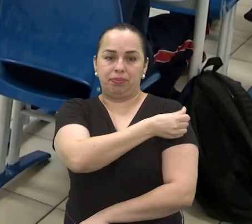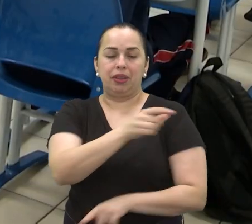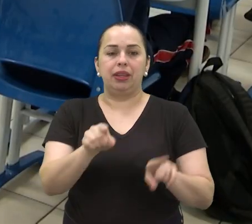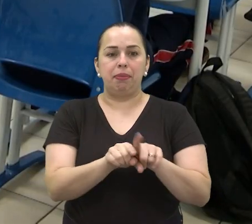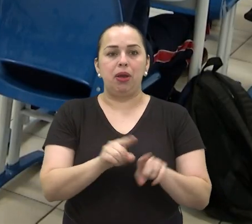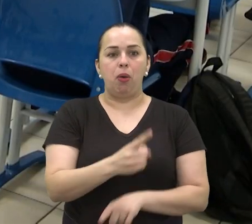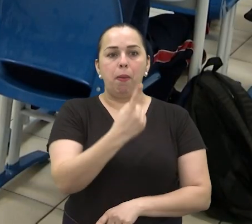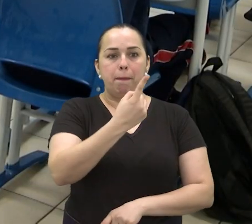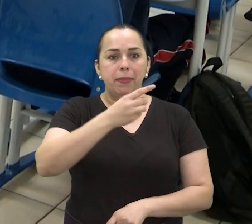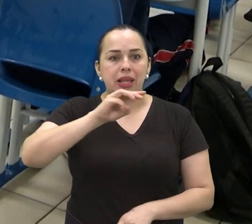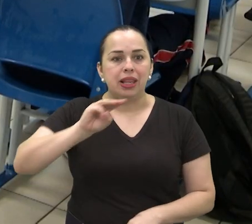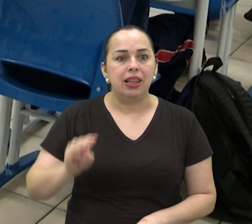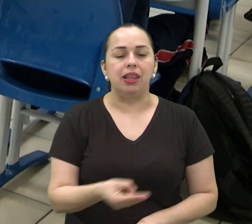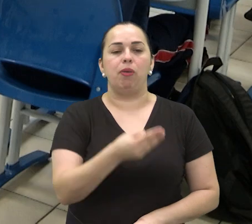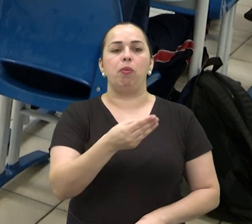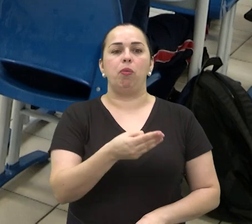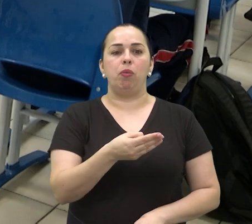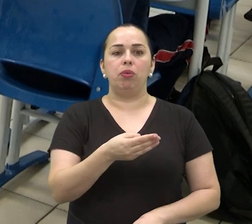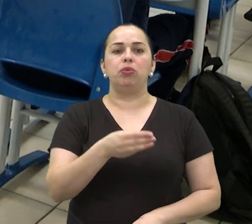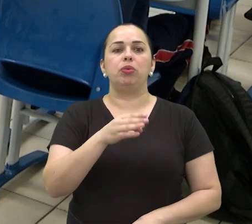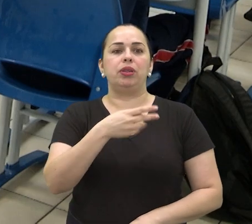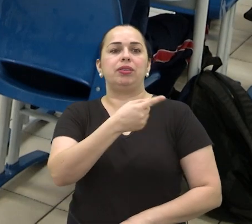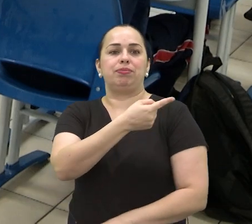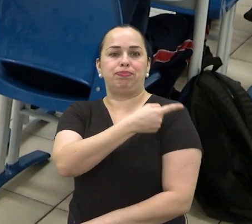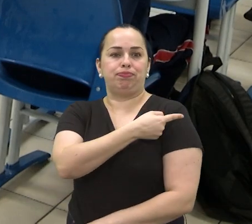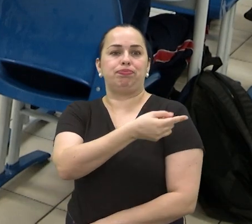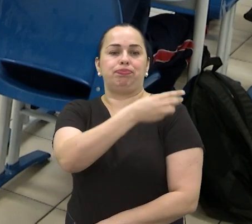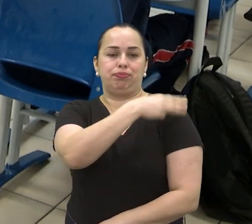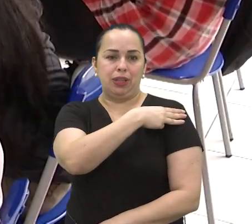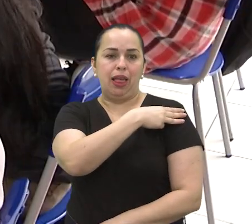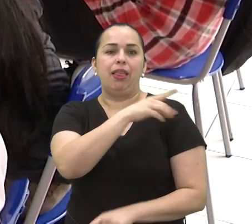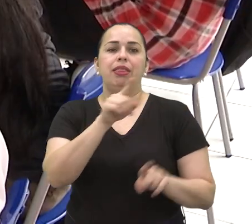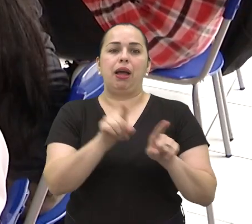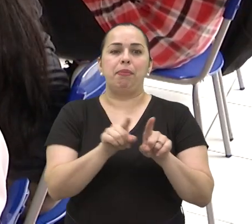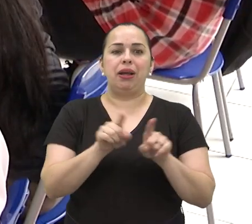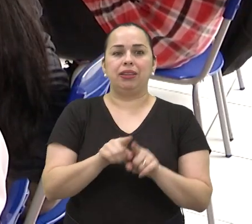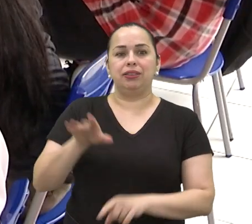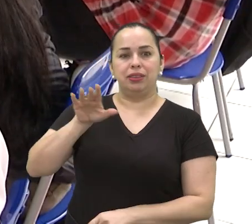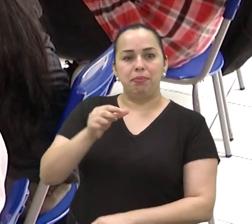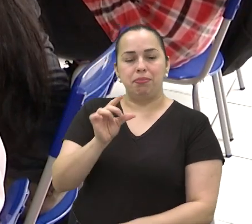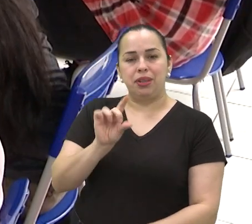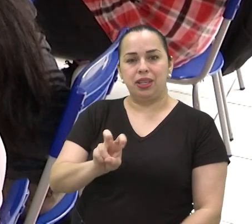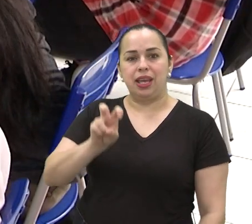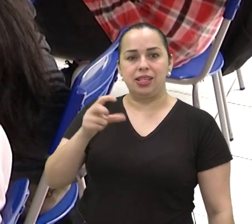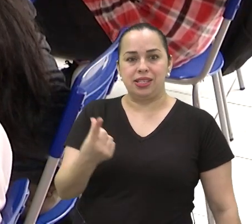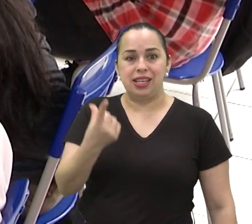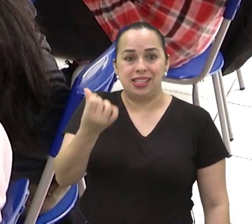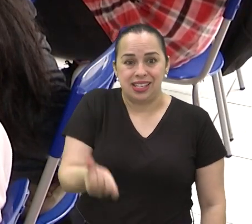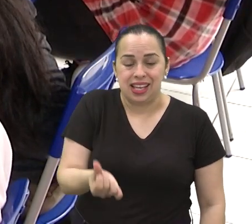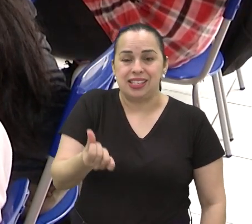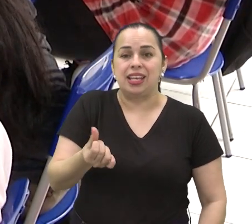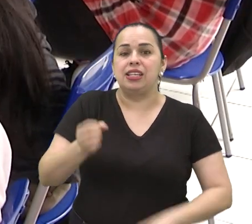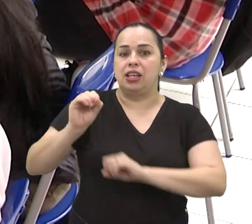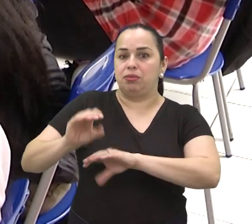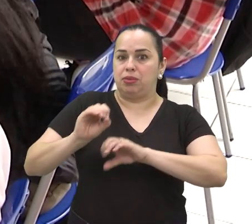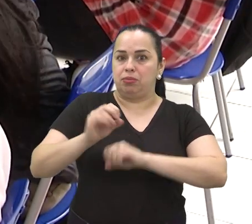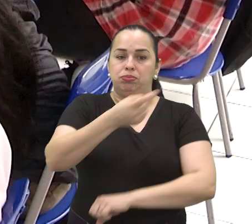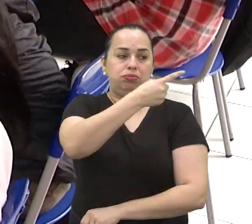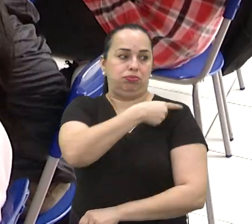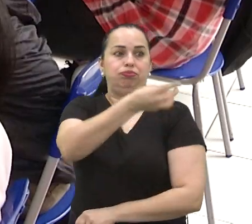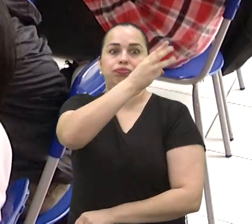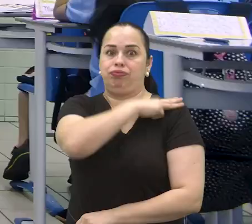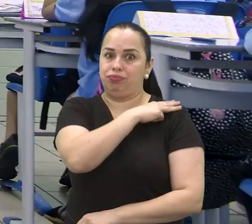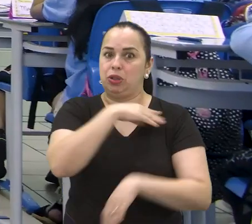370 mil professores no ensino fundamental. No ensino médio, são mais de 516 mil